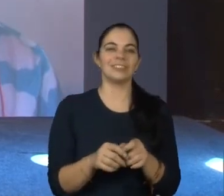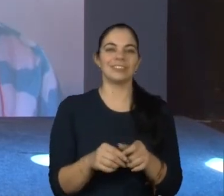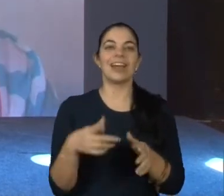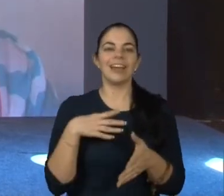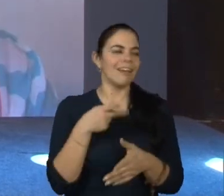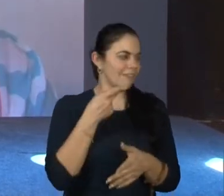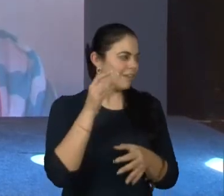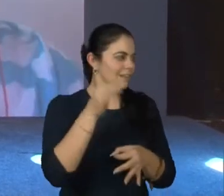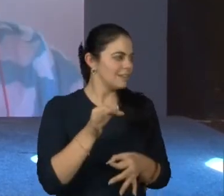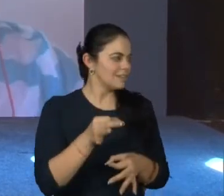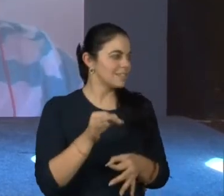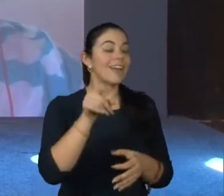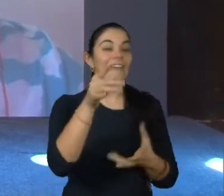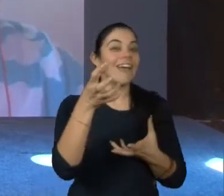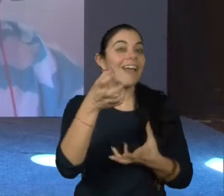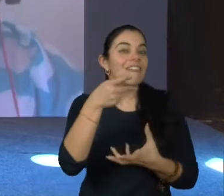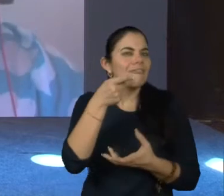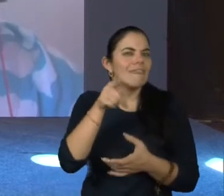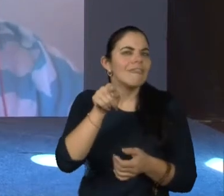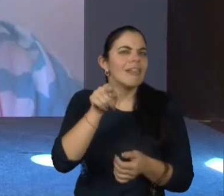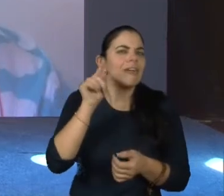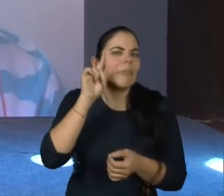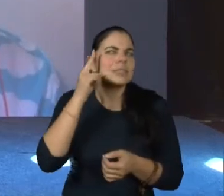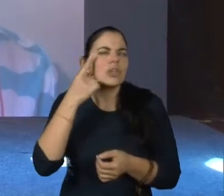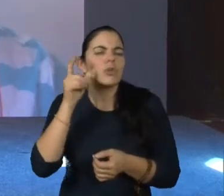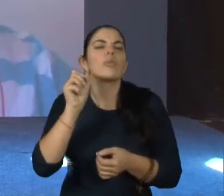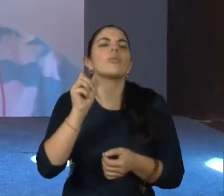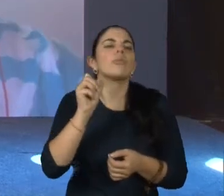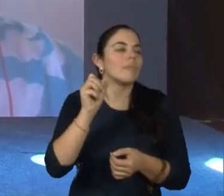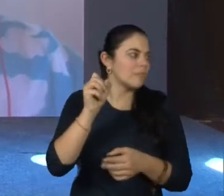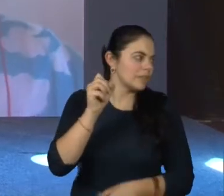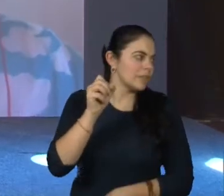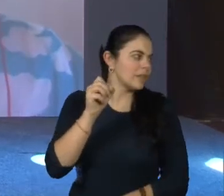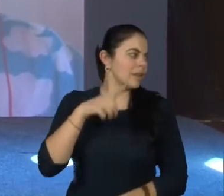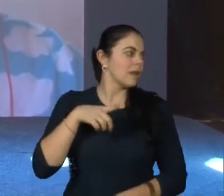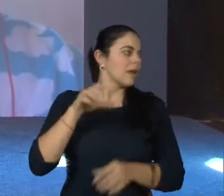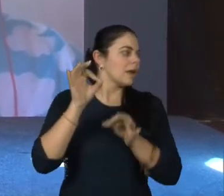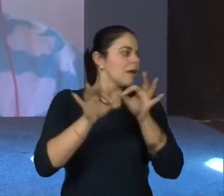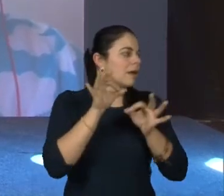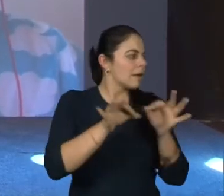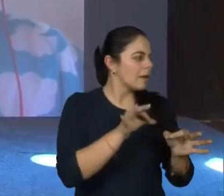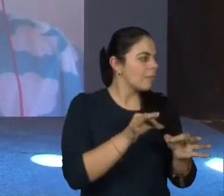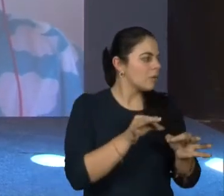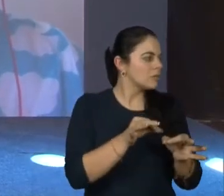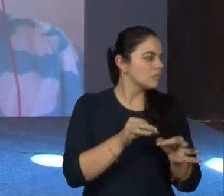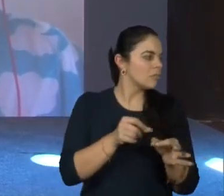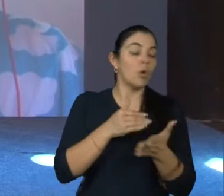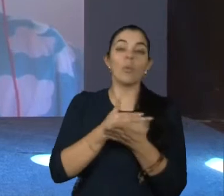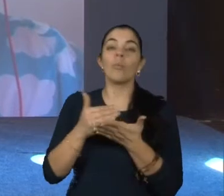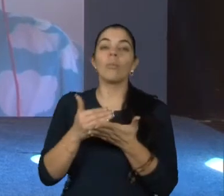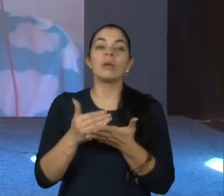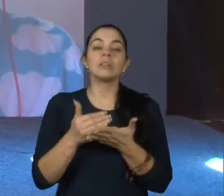Você falou uma coisa que eu estava até pensando sobre isso, sobre realmente o projeto, no início, quando a gente conversava